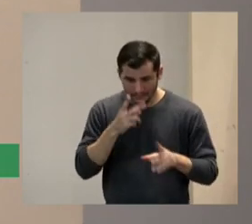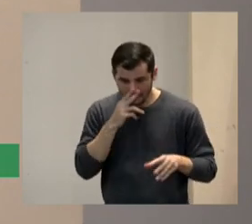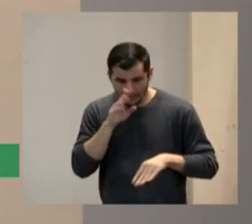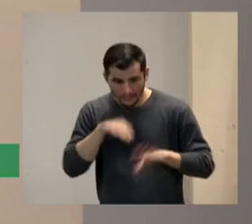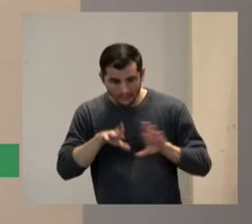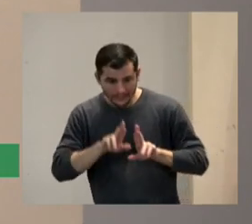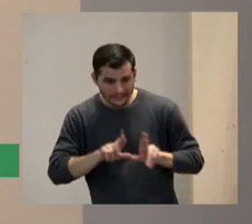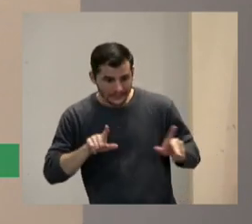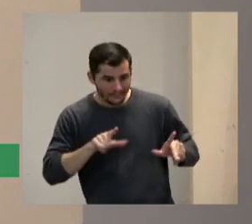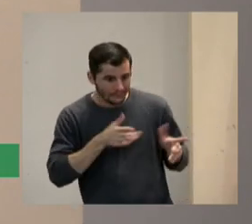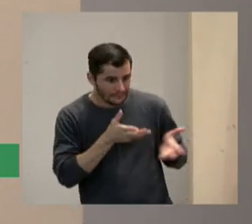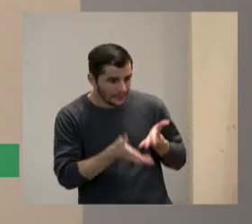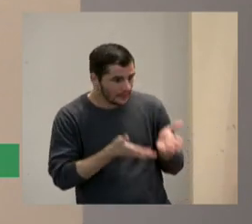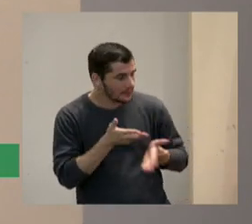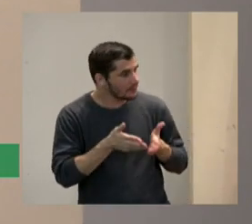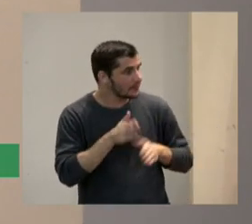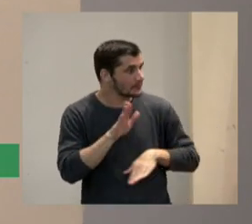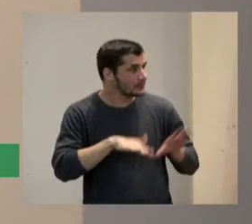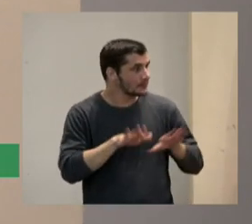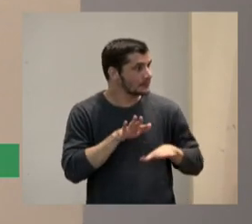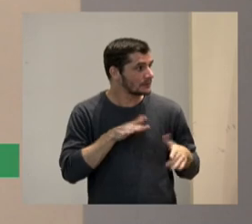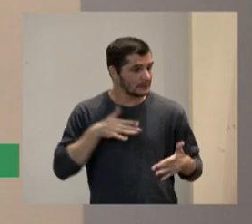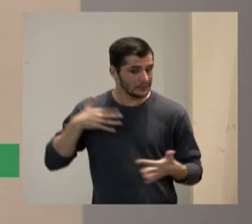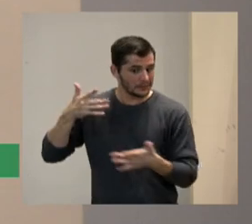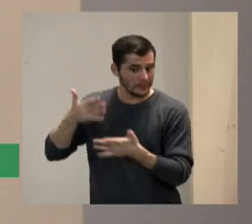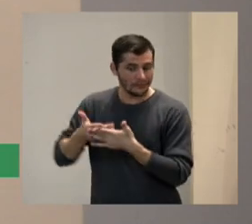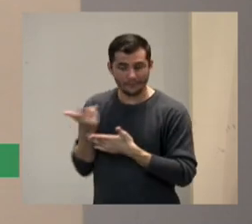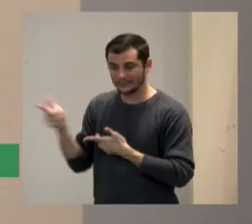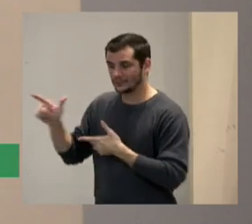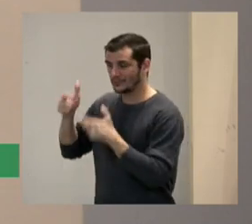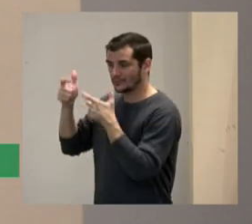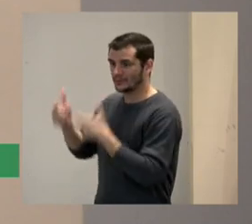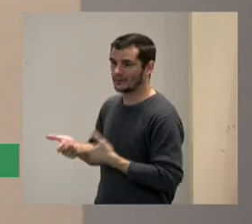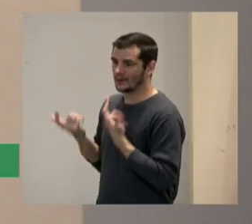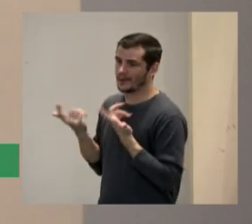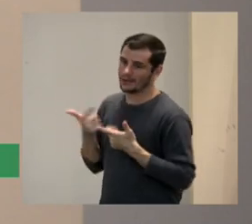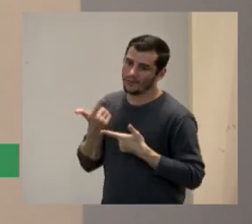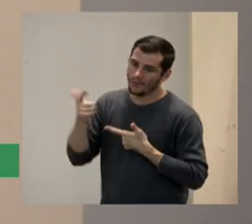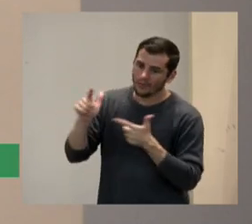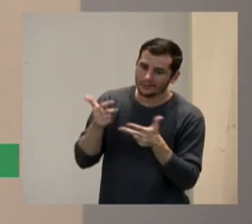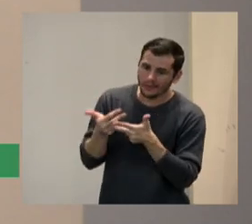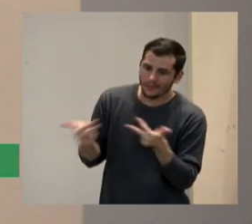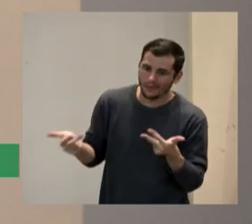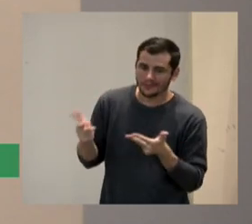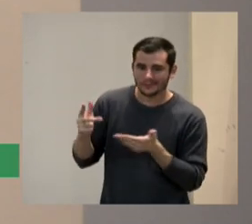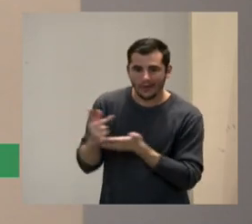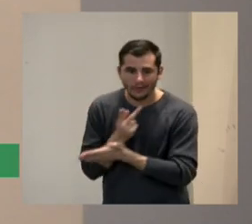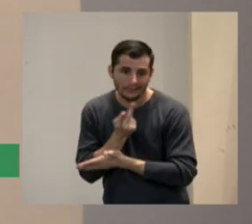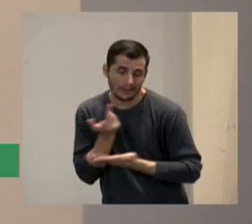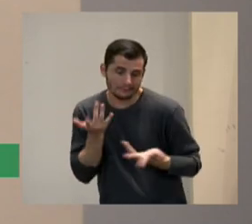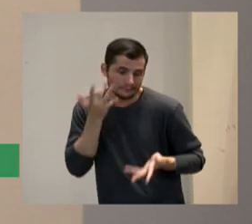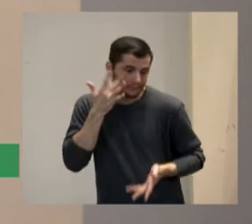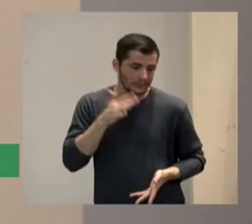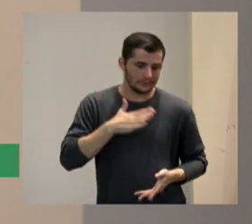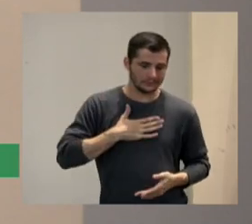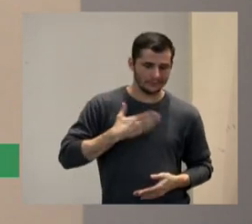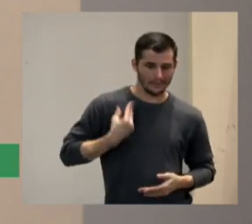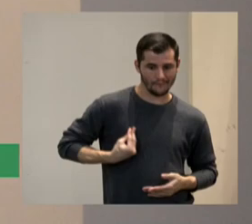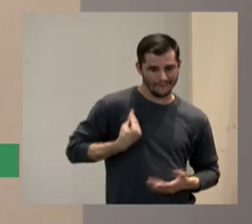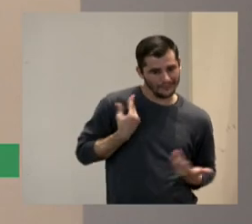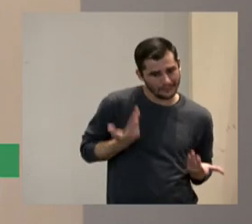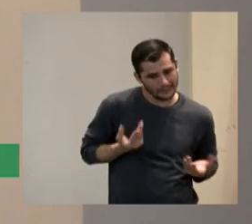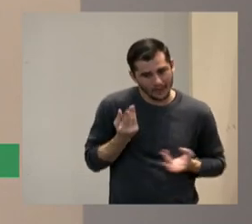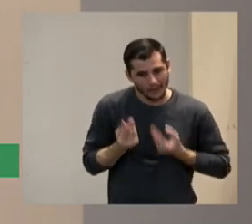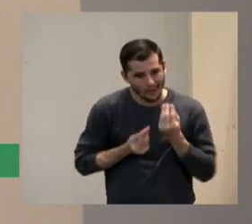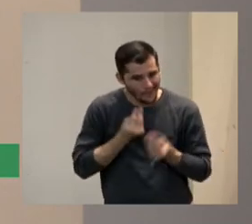provavelmente eu estaria em outro lugar em outra posição sei lá o que seria de mim mas